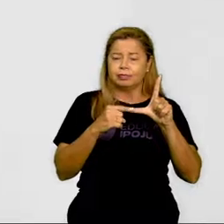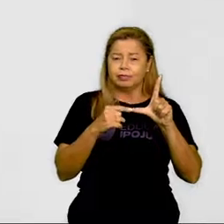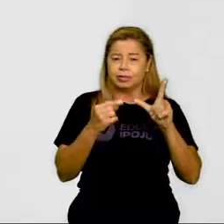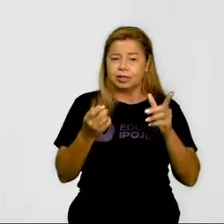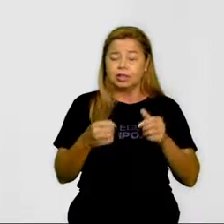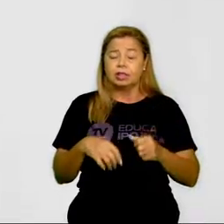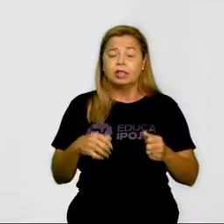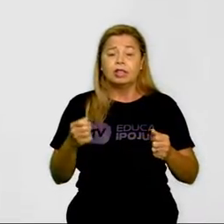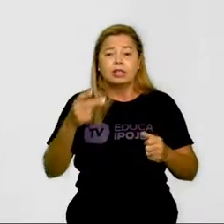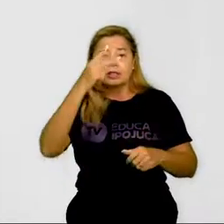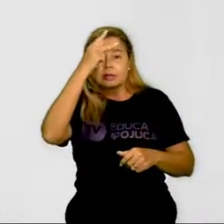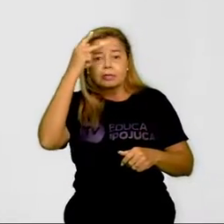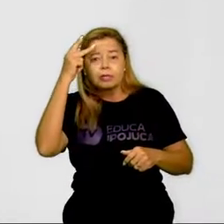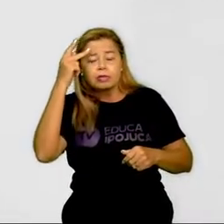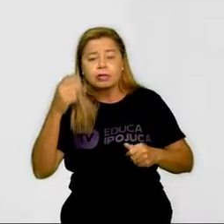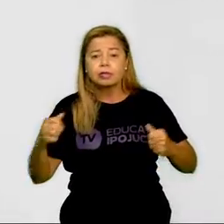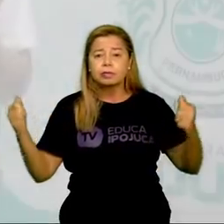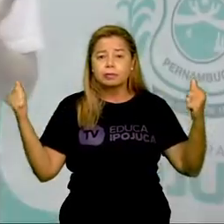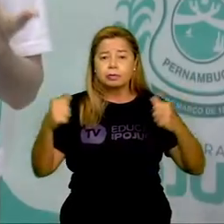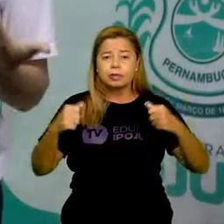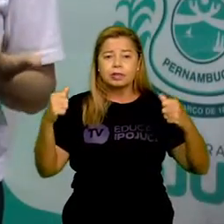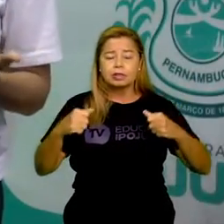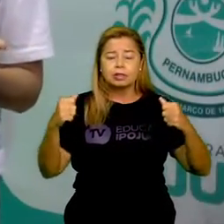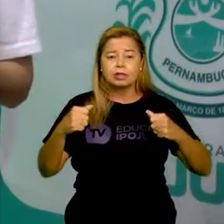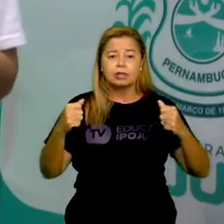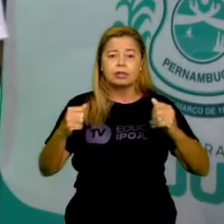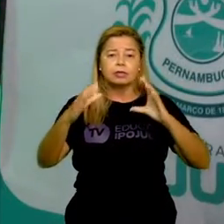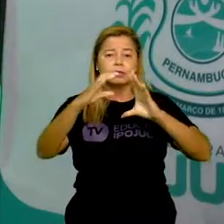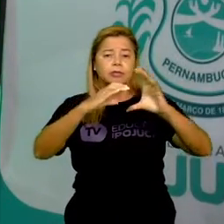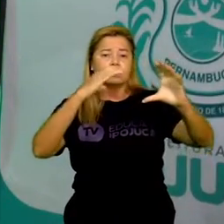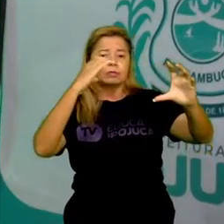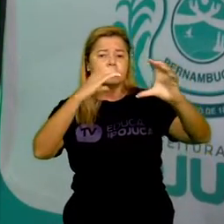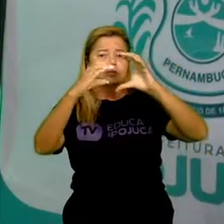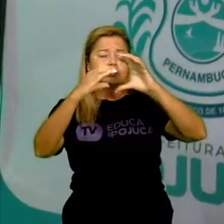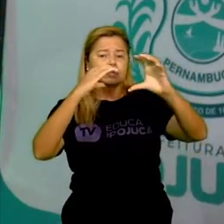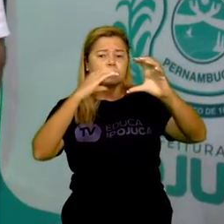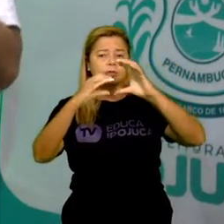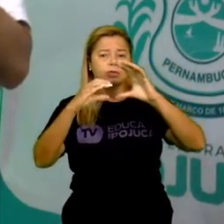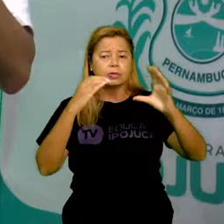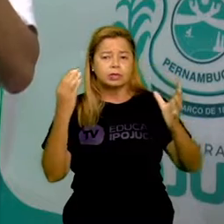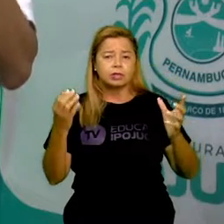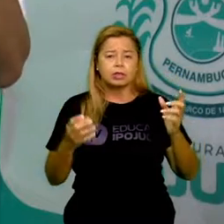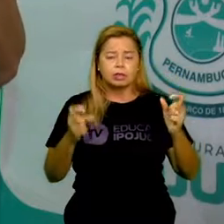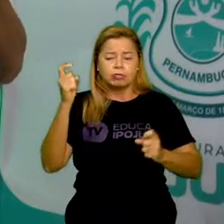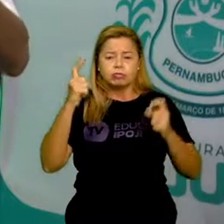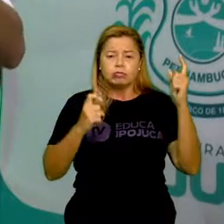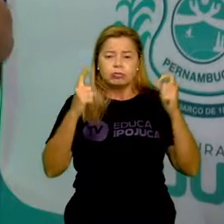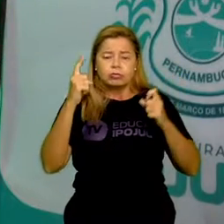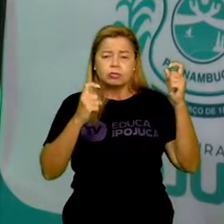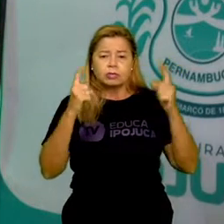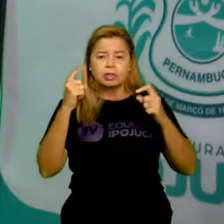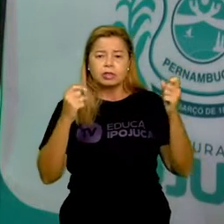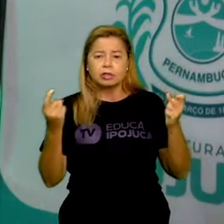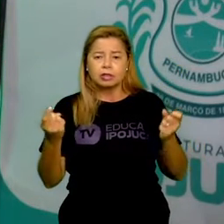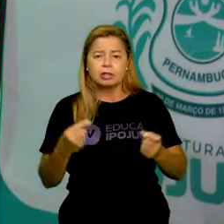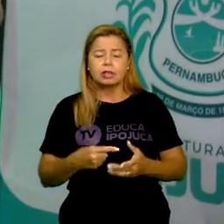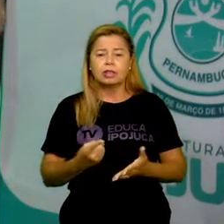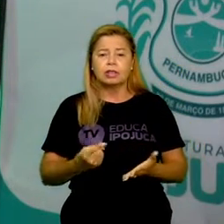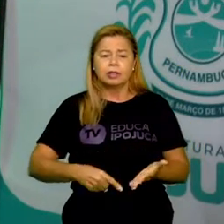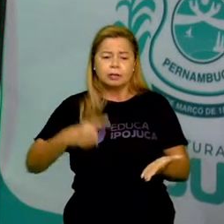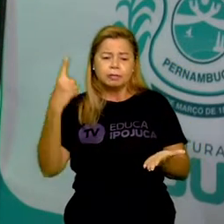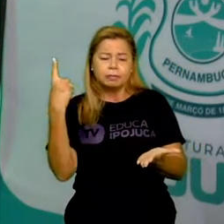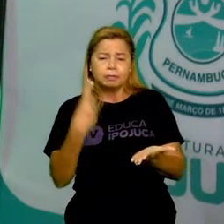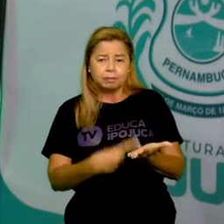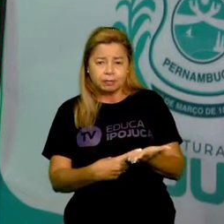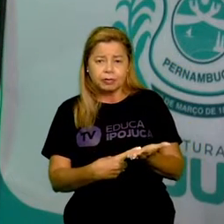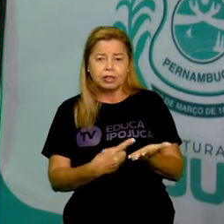necessidade de se comunicar, de se expressar e de deixar, não é? Escrito, deixar